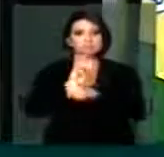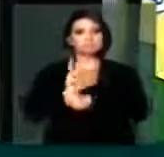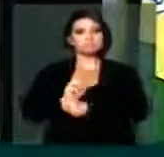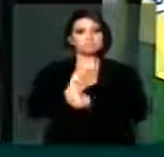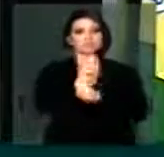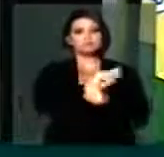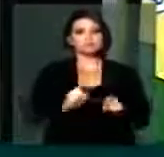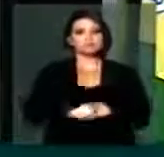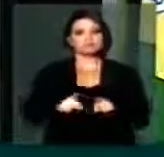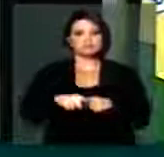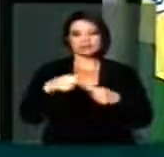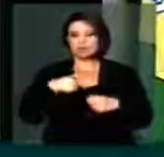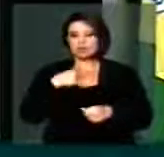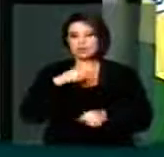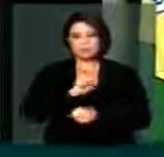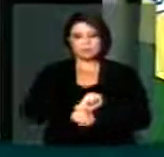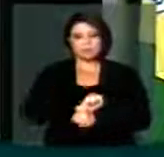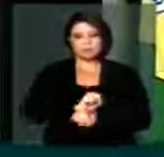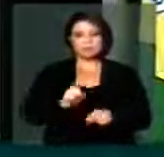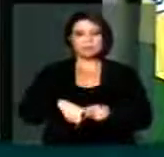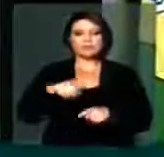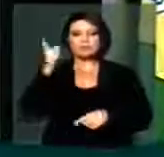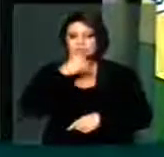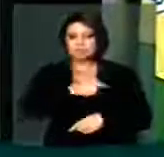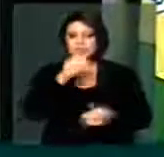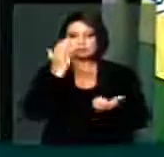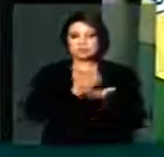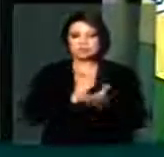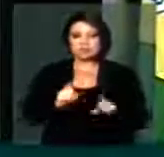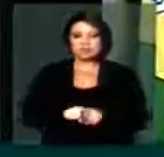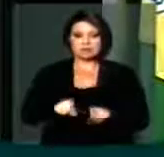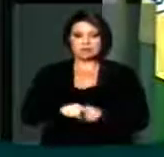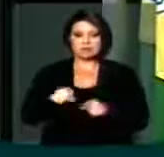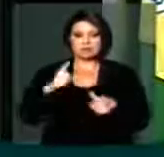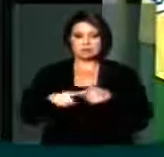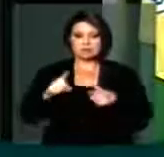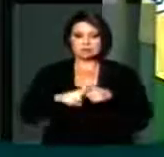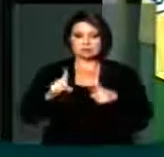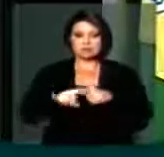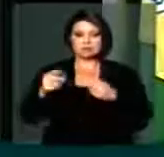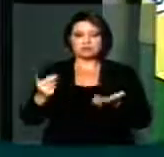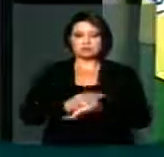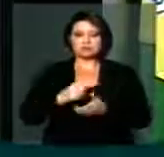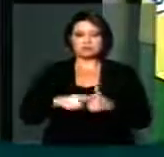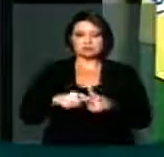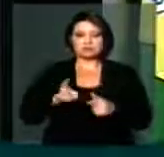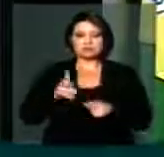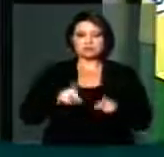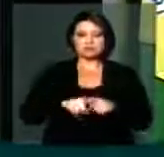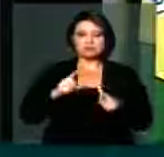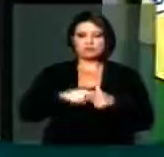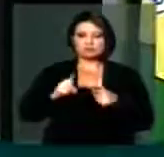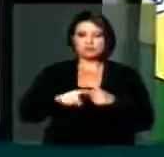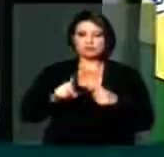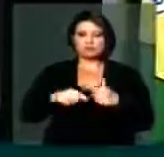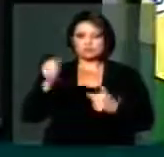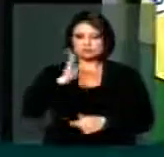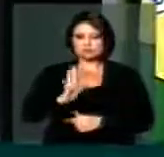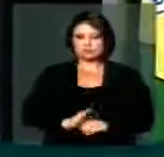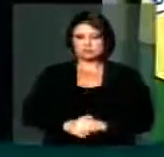vigilantes. Não sossegaremos enquanto não banirmos os ratos que ainda continuam roendo a bandeira nacional. Muito obrigado, senhor